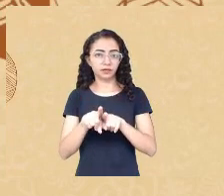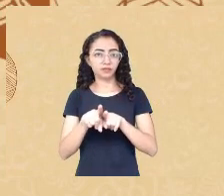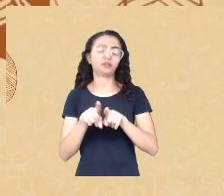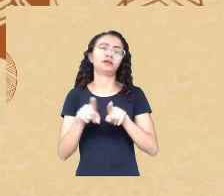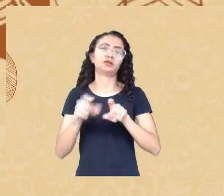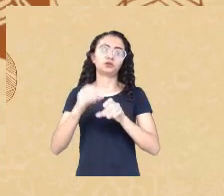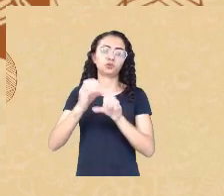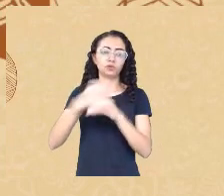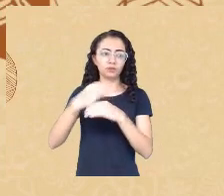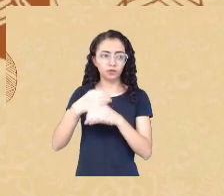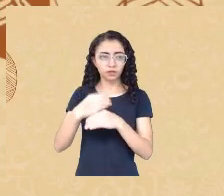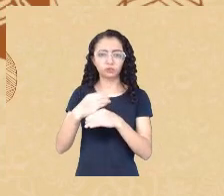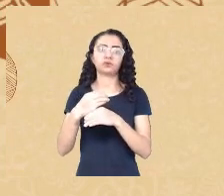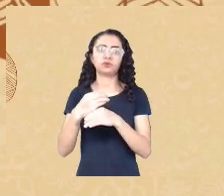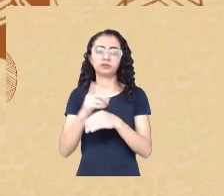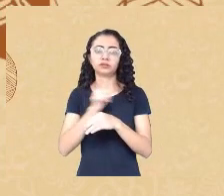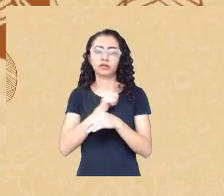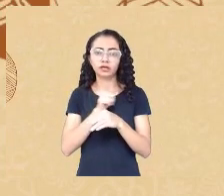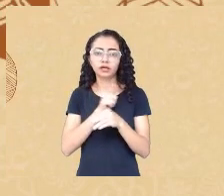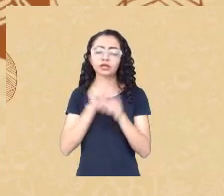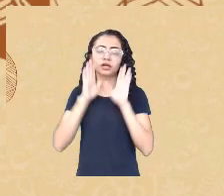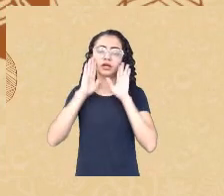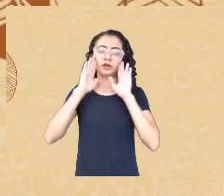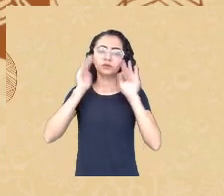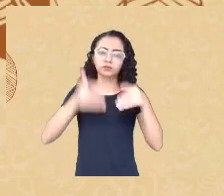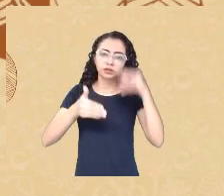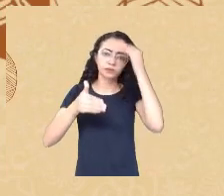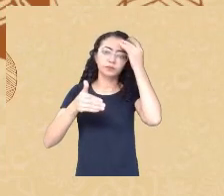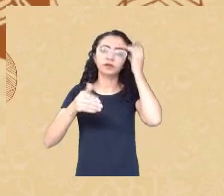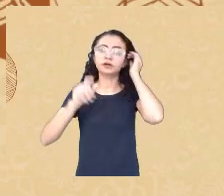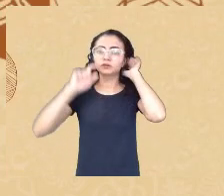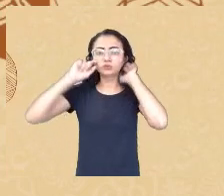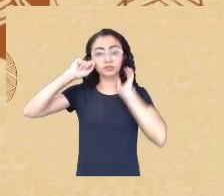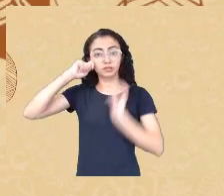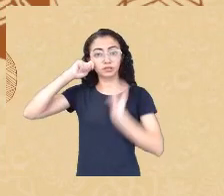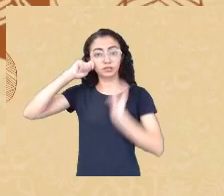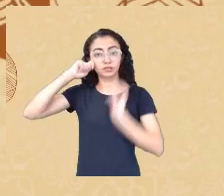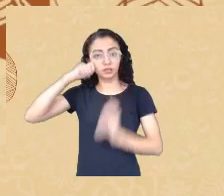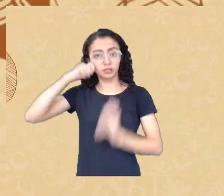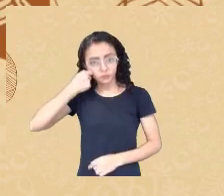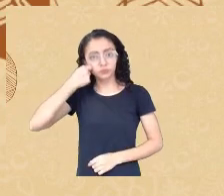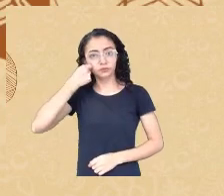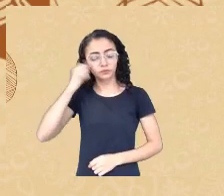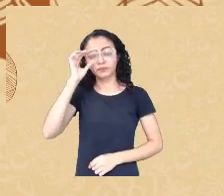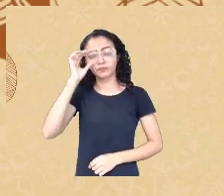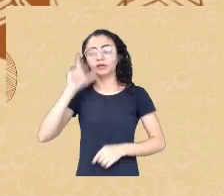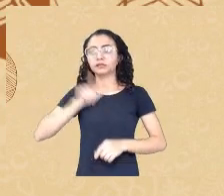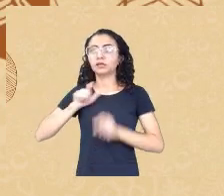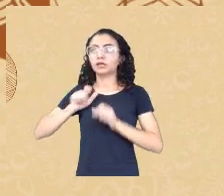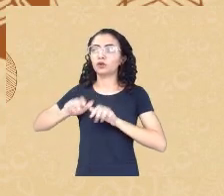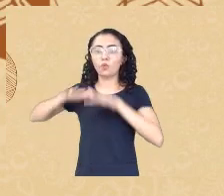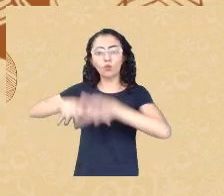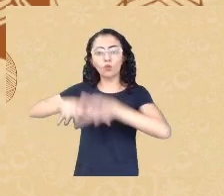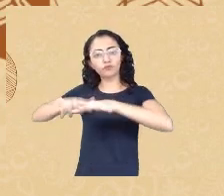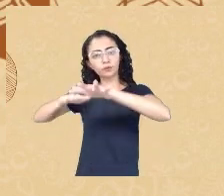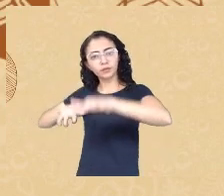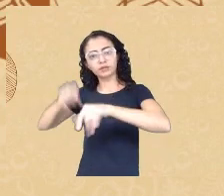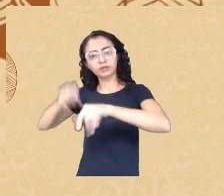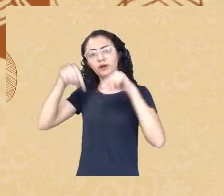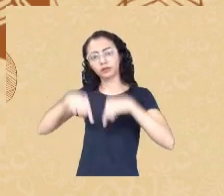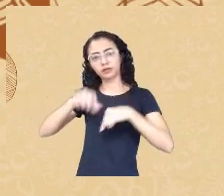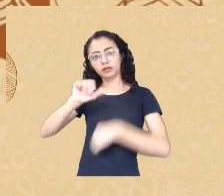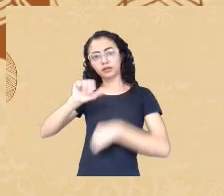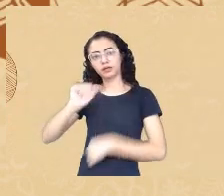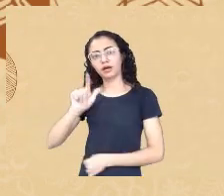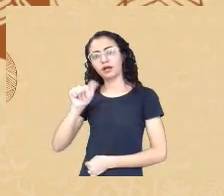branquitude vem também de uma de um movimento que se instituiu sabe se estabelece aqui em Alagoas principalmente depois das denúncias